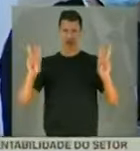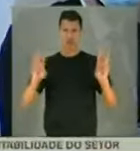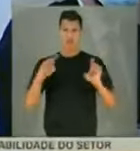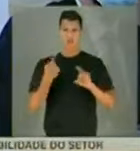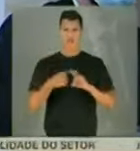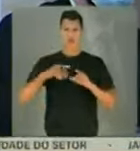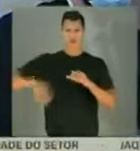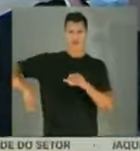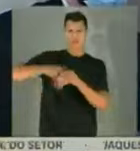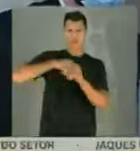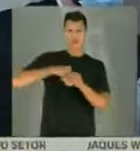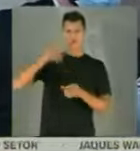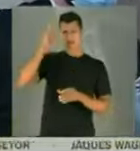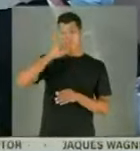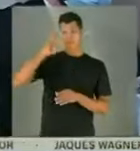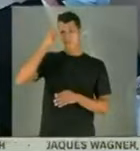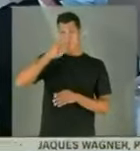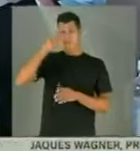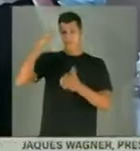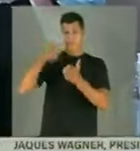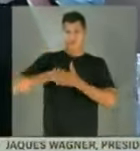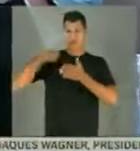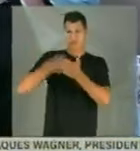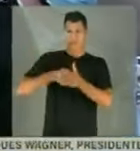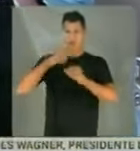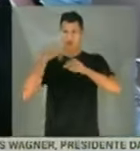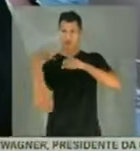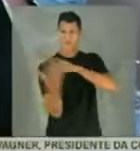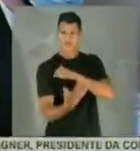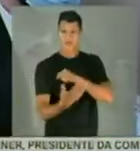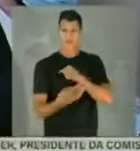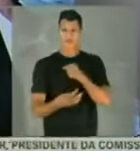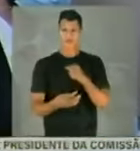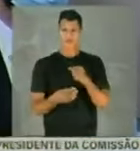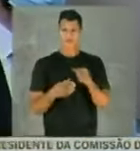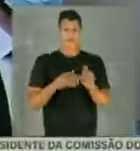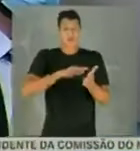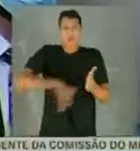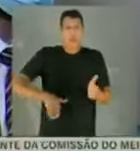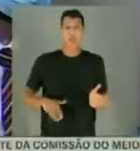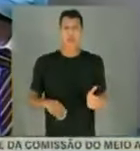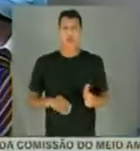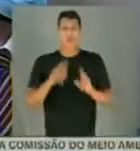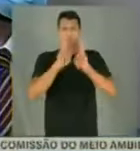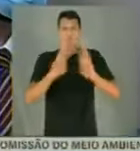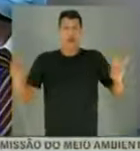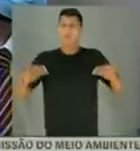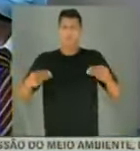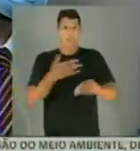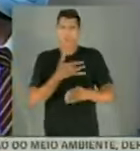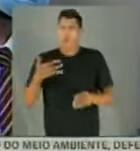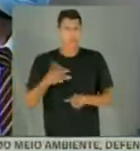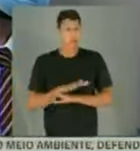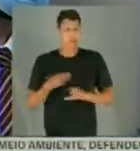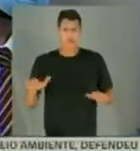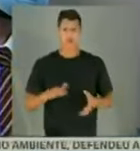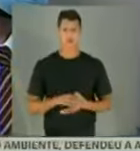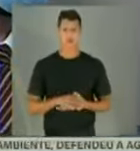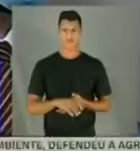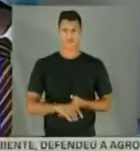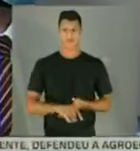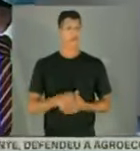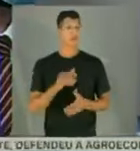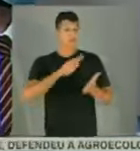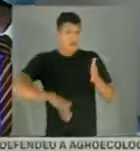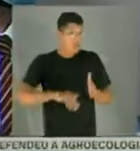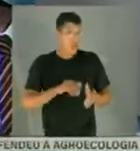porque ela faz parte da história desse enfrentamento à pandemia. Então não vou retirar do site do Ministério da Saúde. Você não vai retirar?